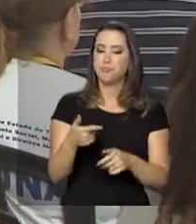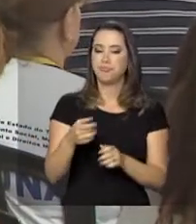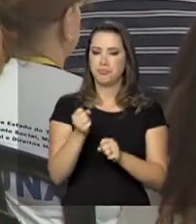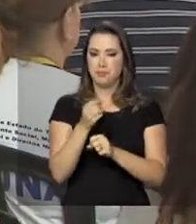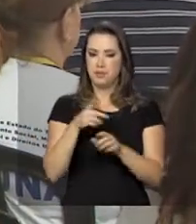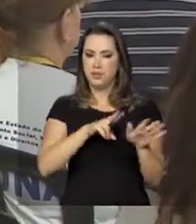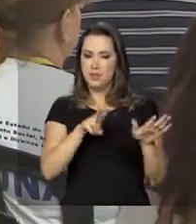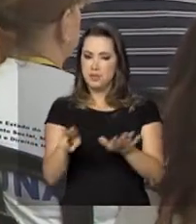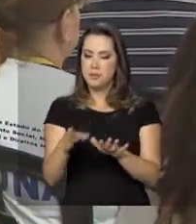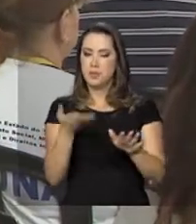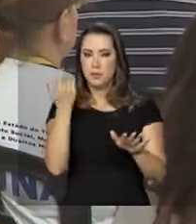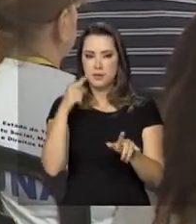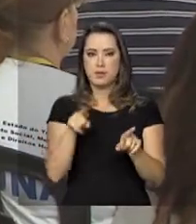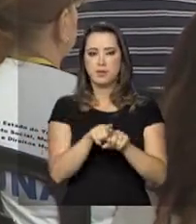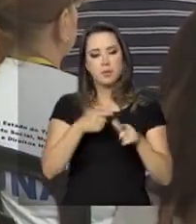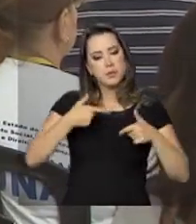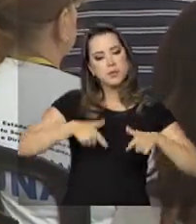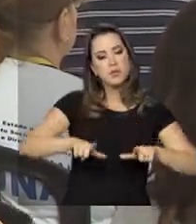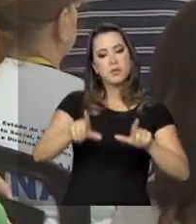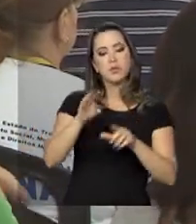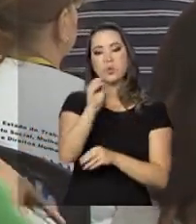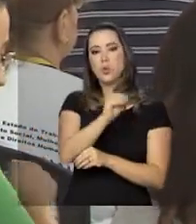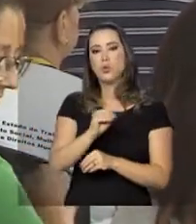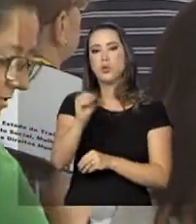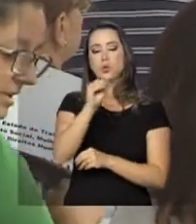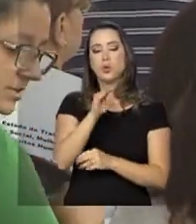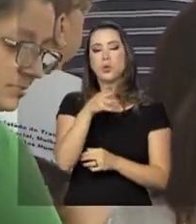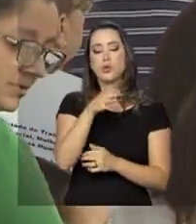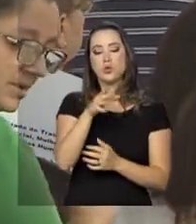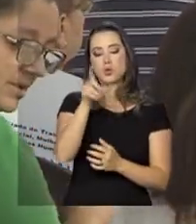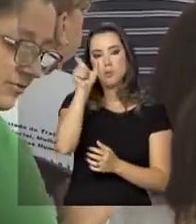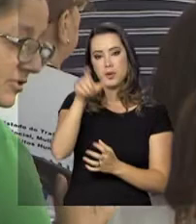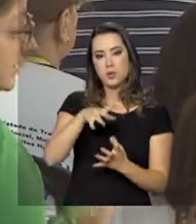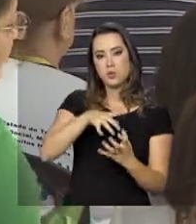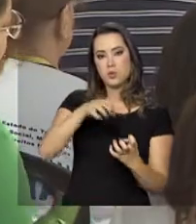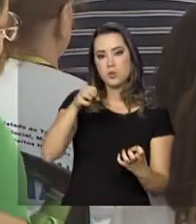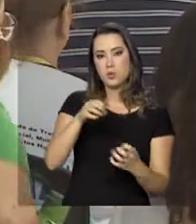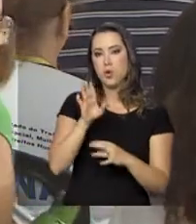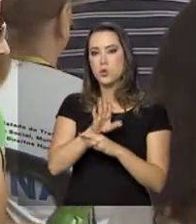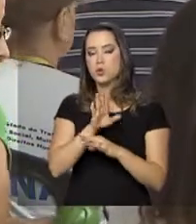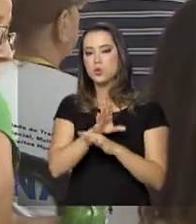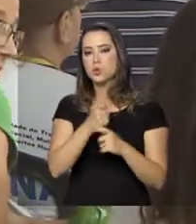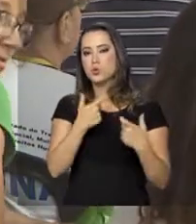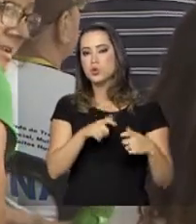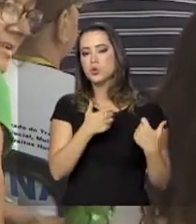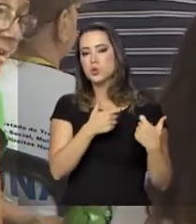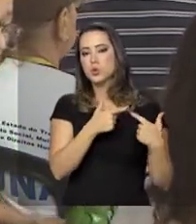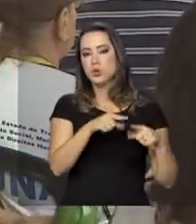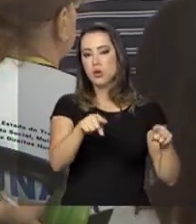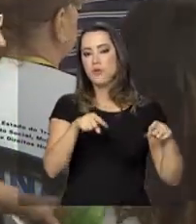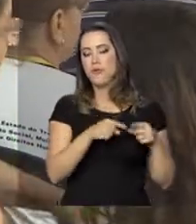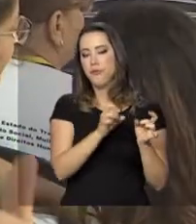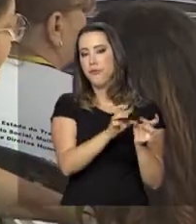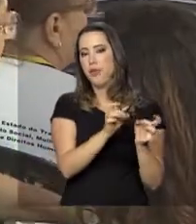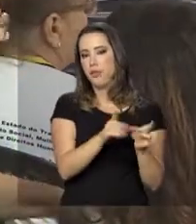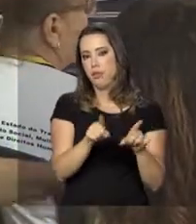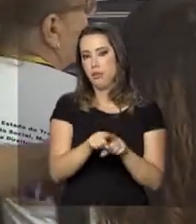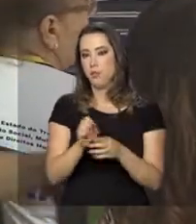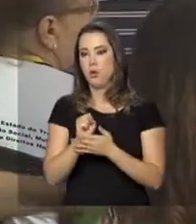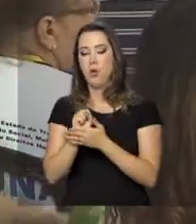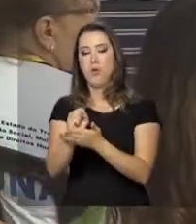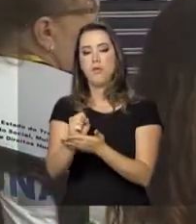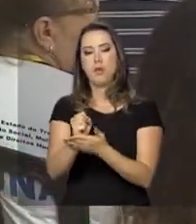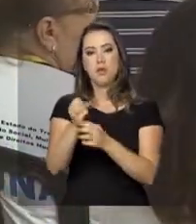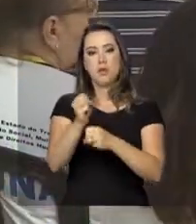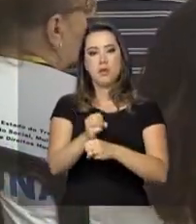mulheres receberam os certificados como cuidadoras de idosos e assistentes de logística. Os cursos são ofertados pelo Pronatec,